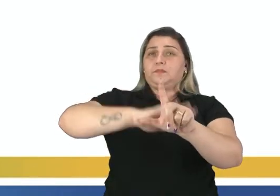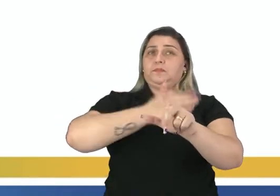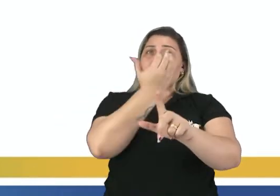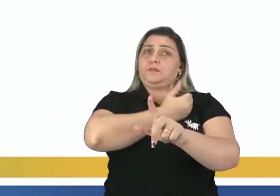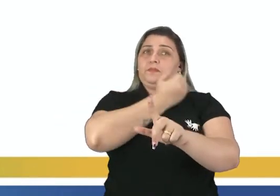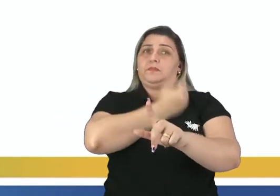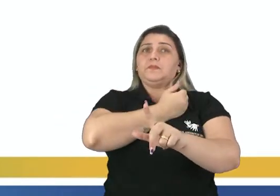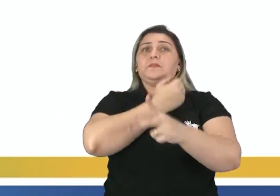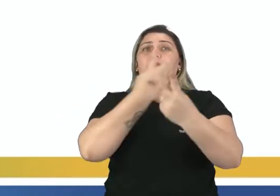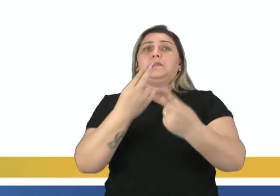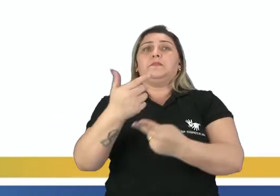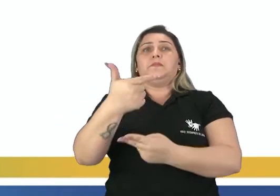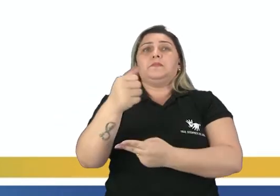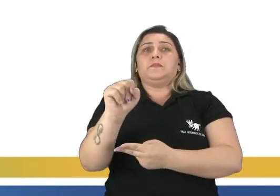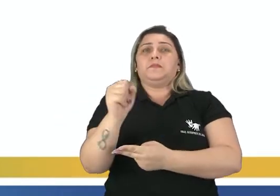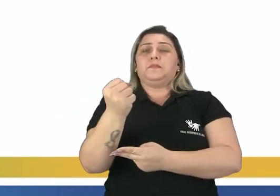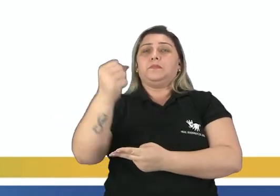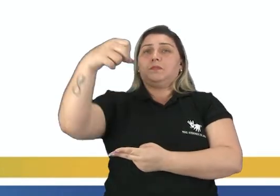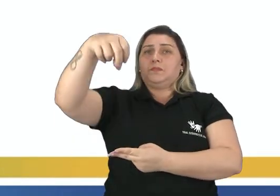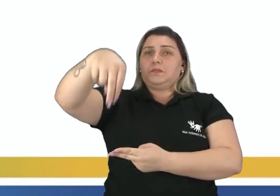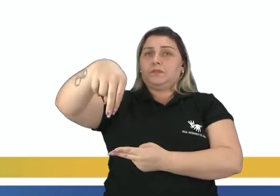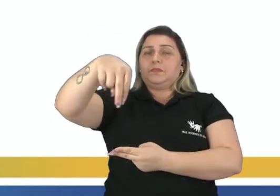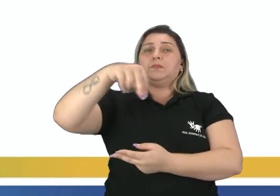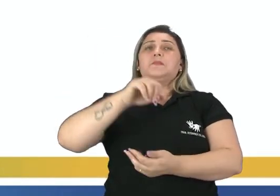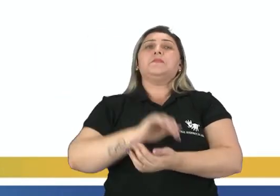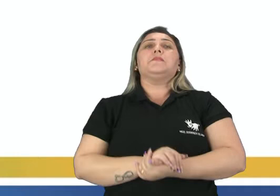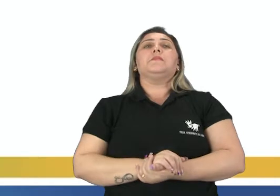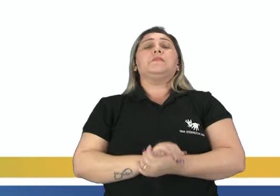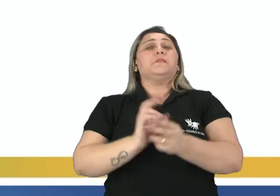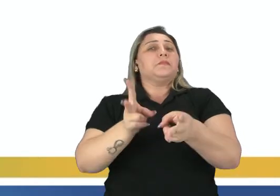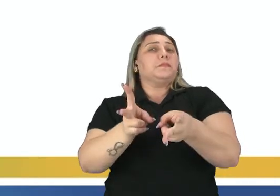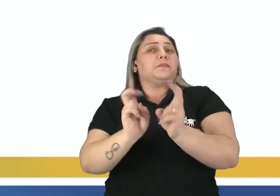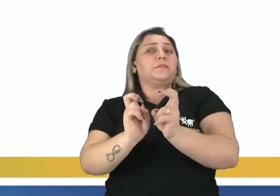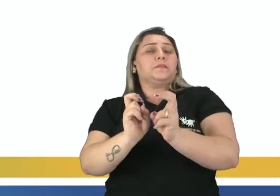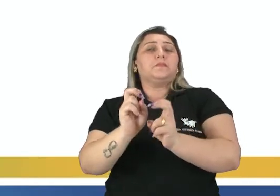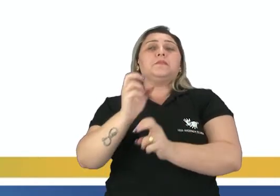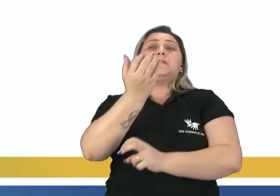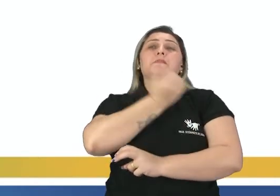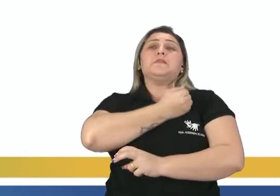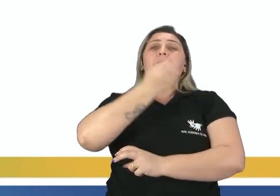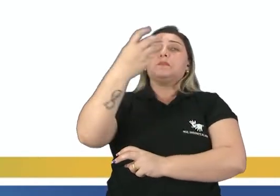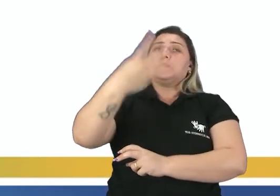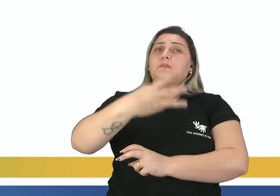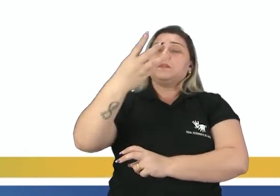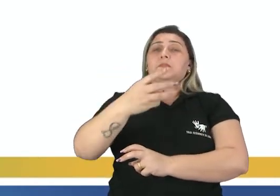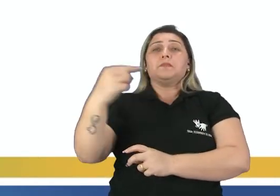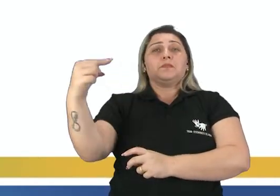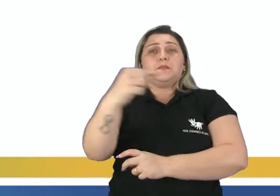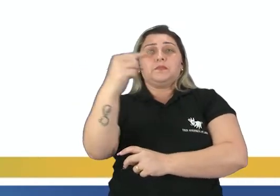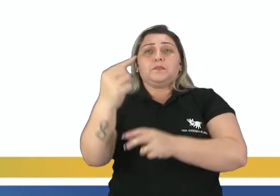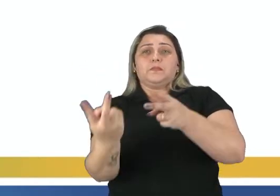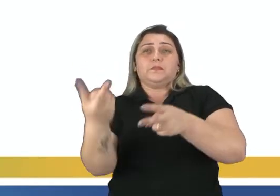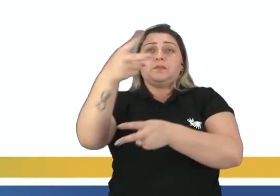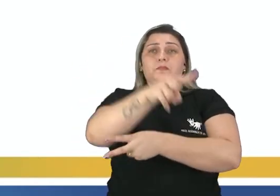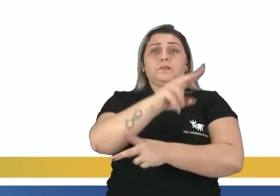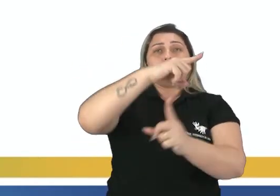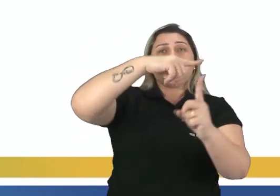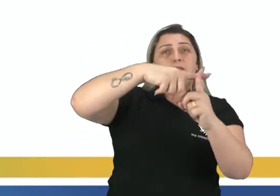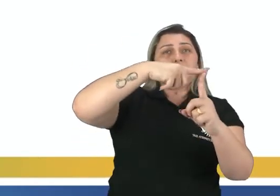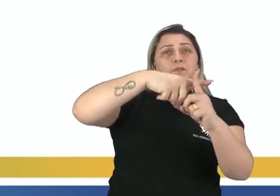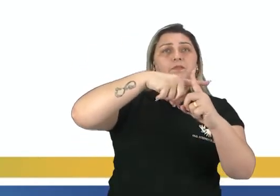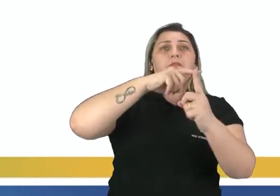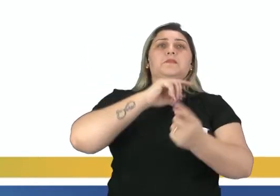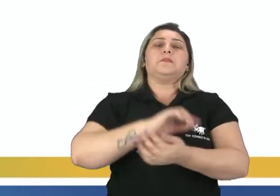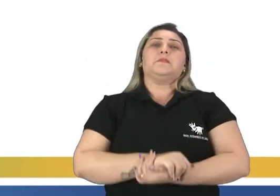é o nosso N igual a 28. Então percebam que o nosso número 3 estava negativo e passou